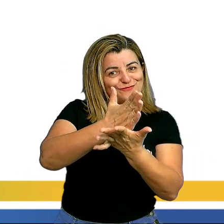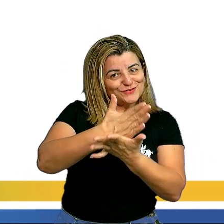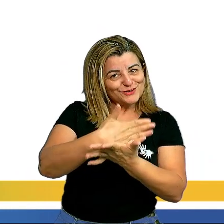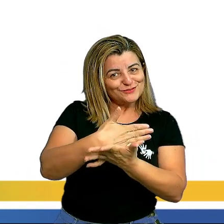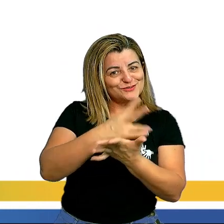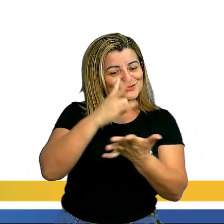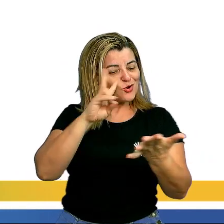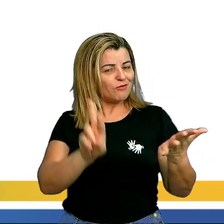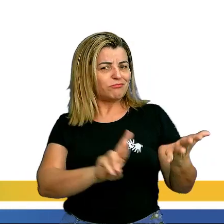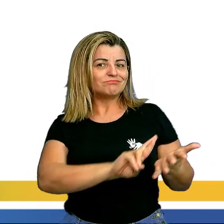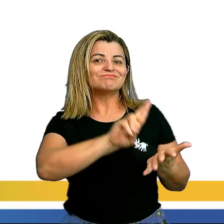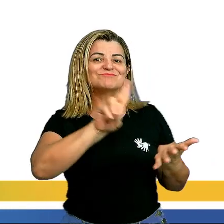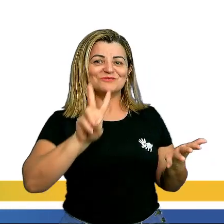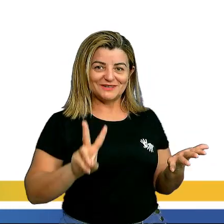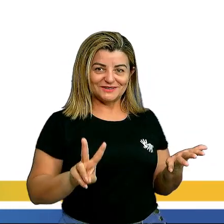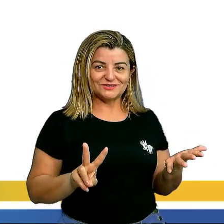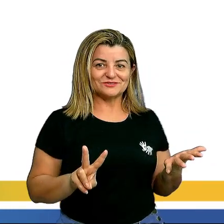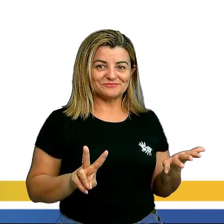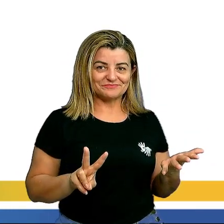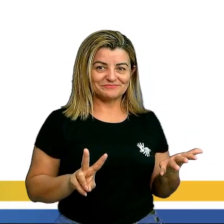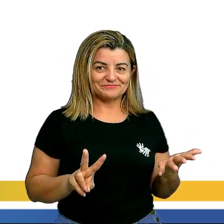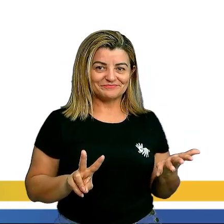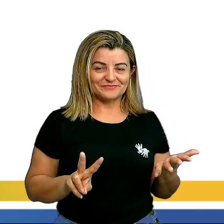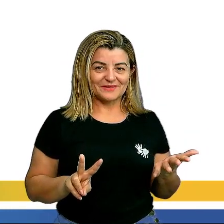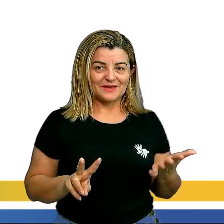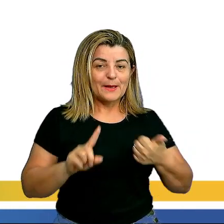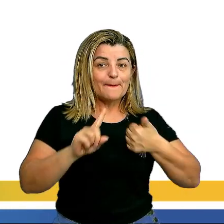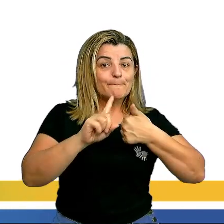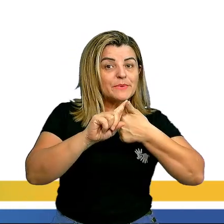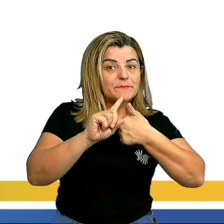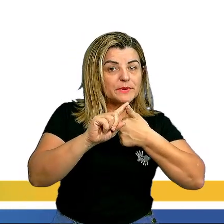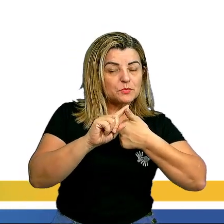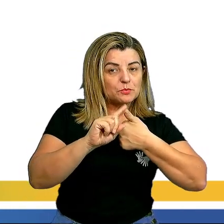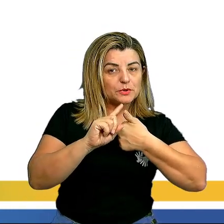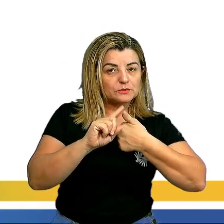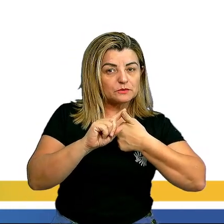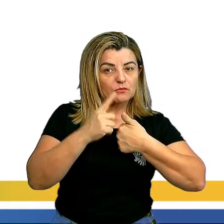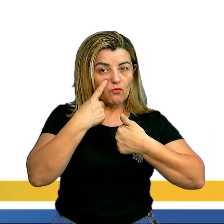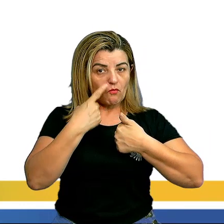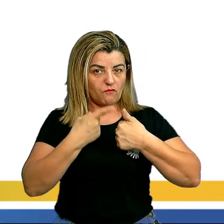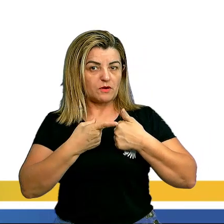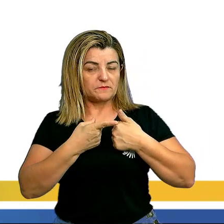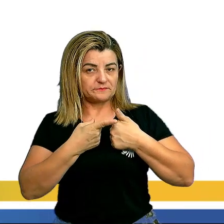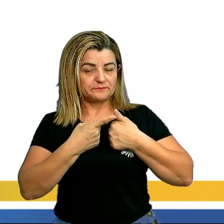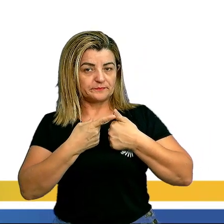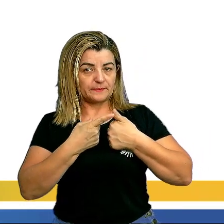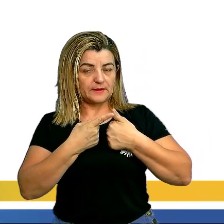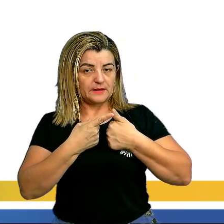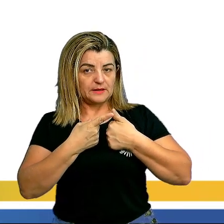diferentemente. Então vamos lá. Primeiro momento. Vamos ver aí agora.